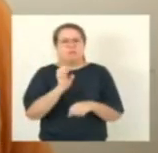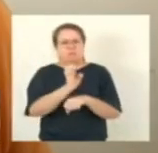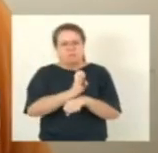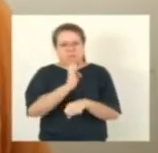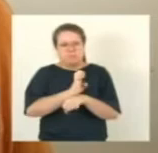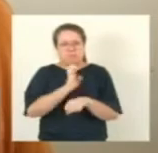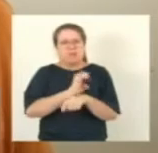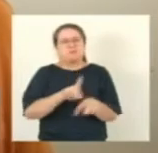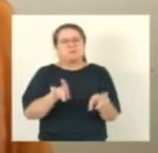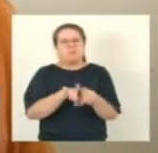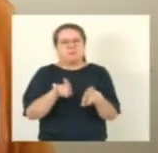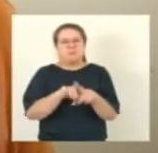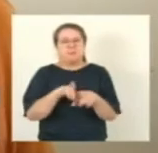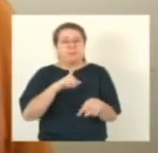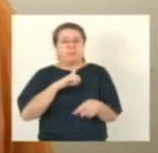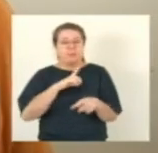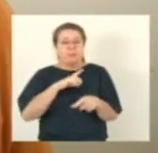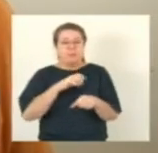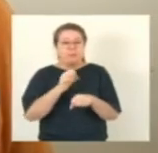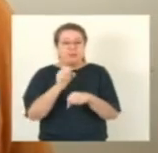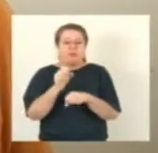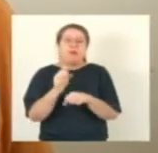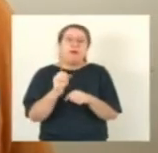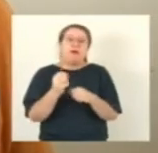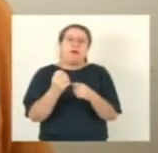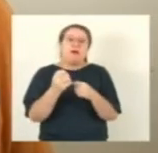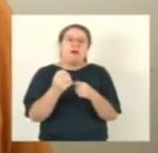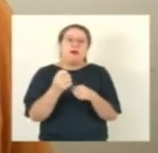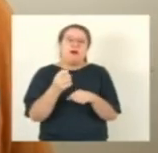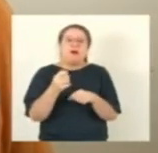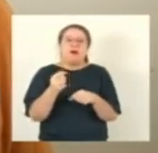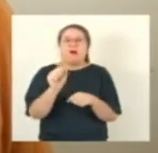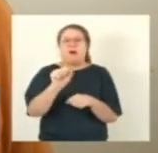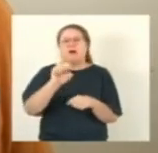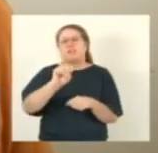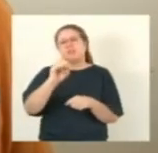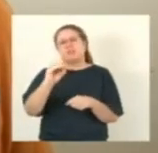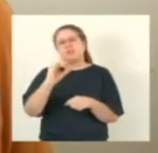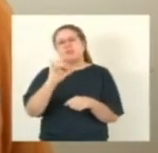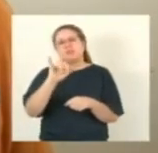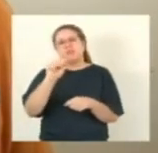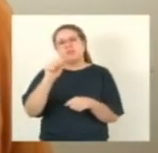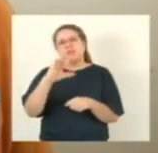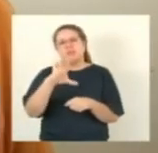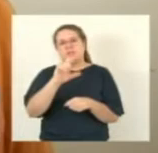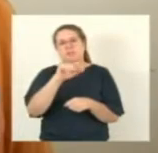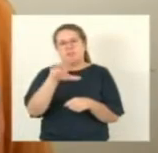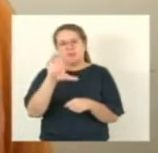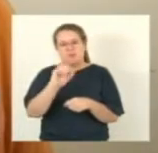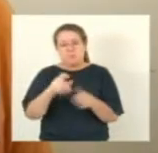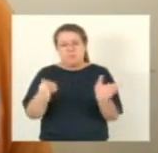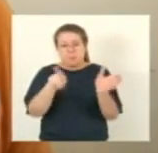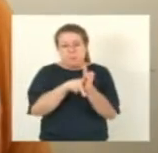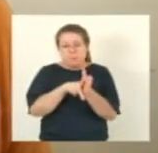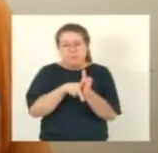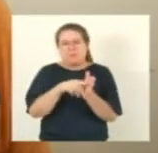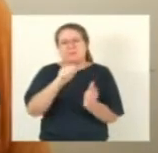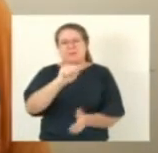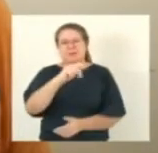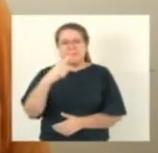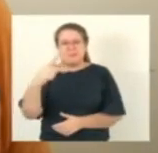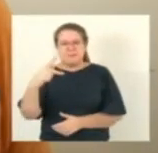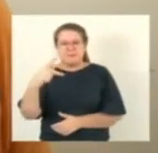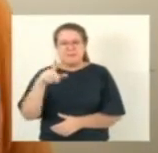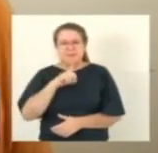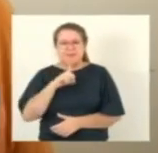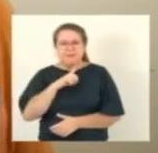perdão tem uma associação estadual de motoristas de aplicativos que é presidida pelo Luiz Miller que faz um